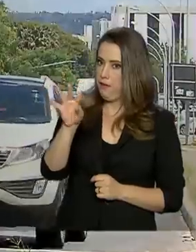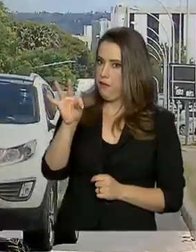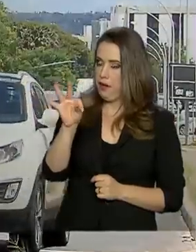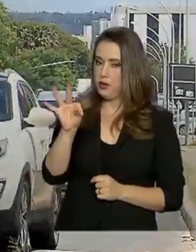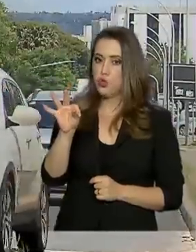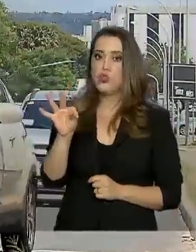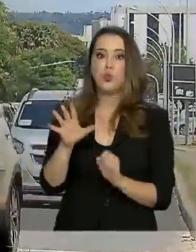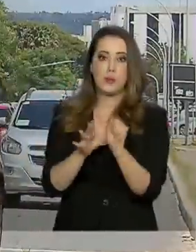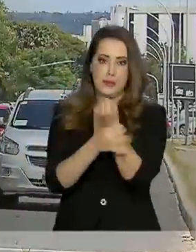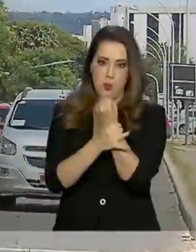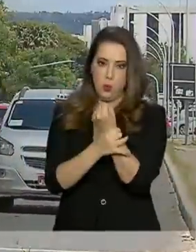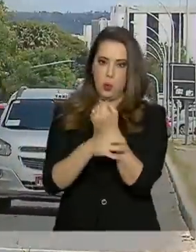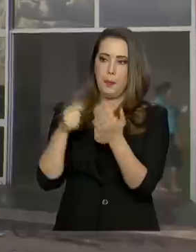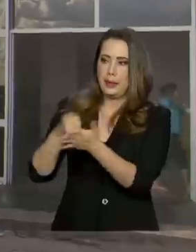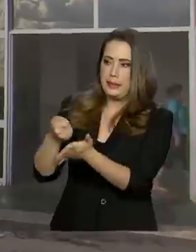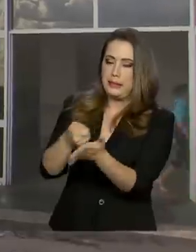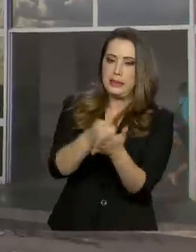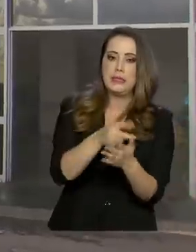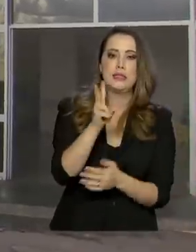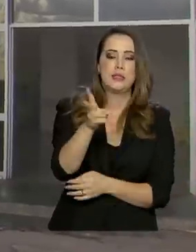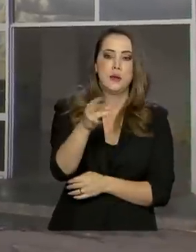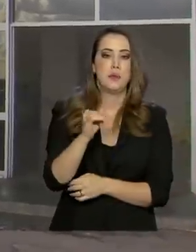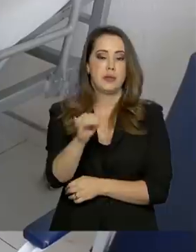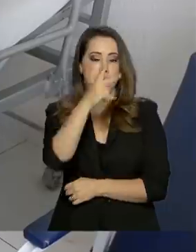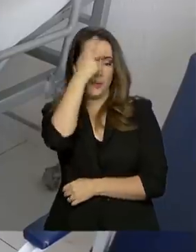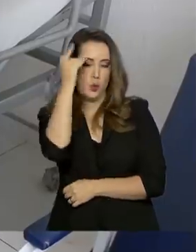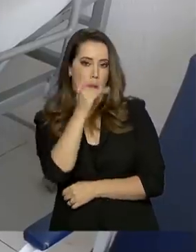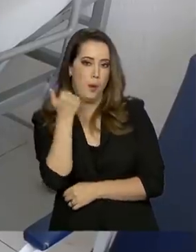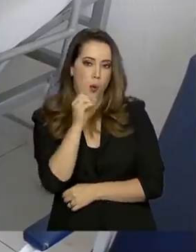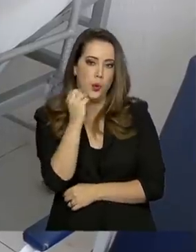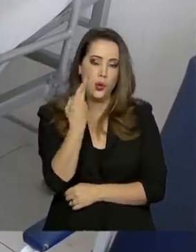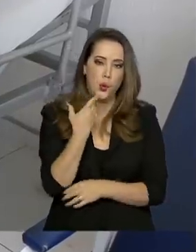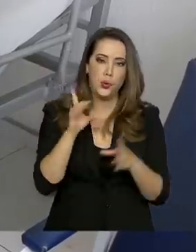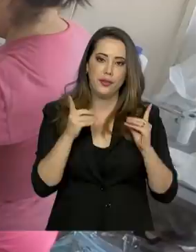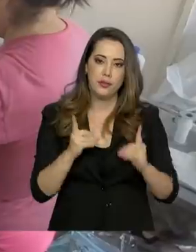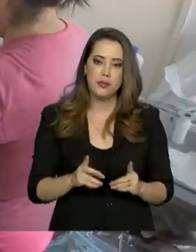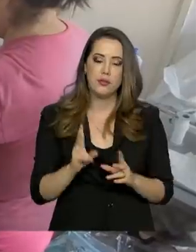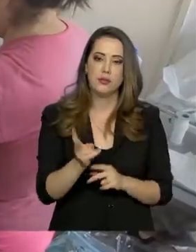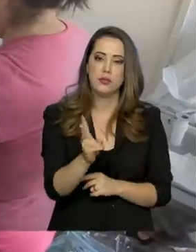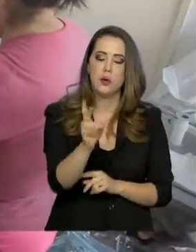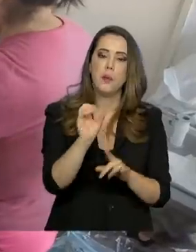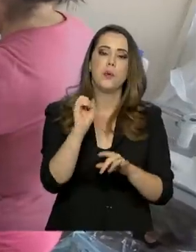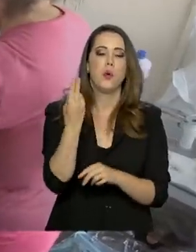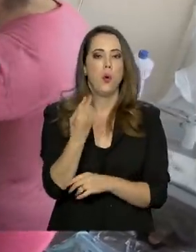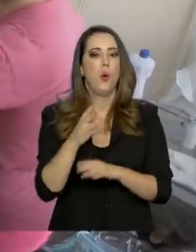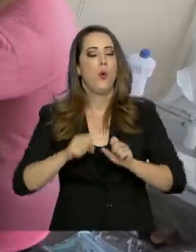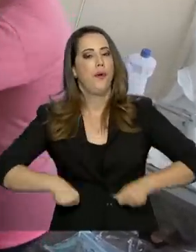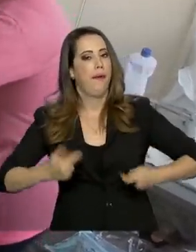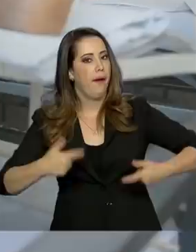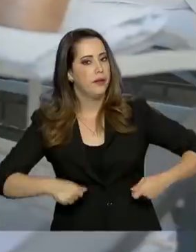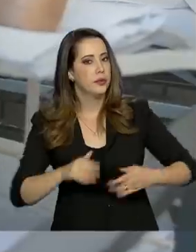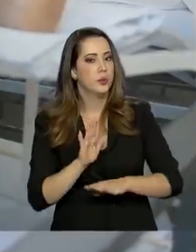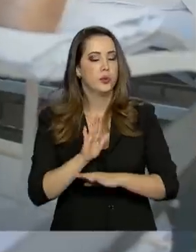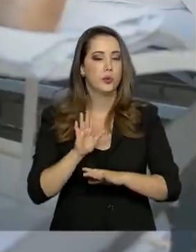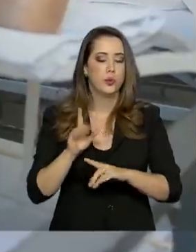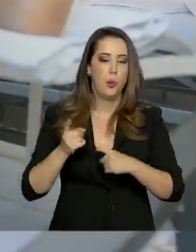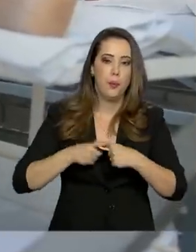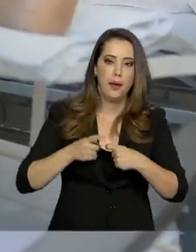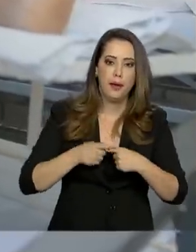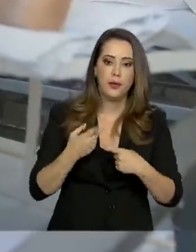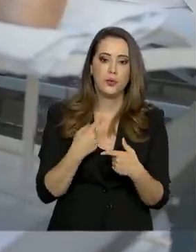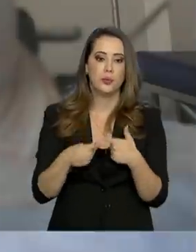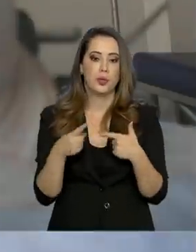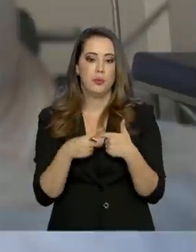veículos no país. Ele cobre casos de morte, invalidez permanente ou despesas com assistência médica por lesões